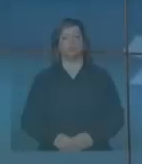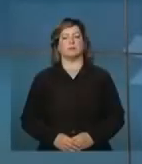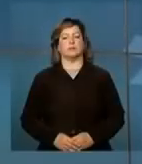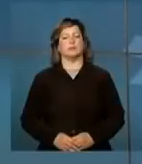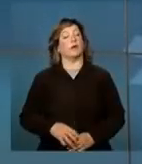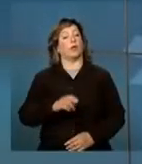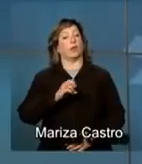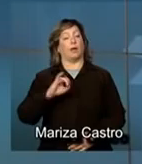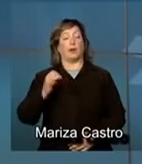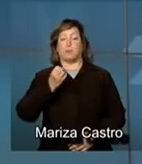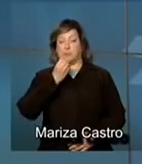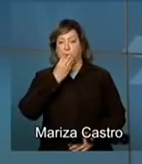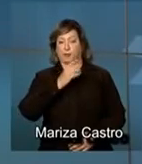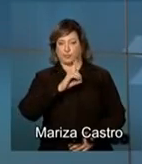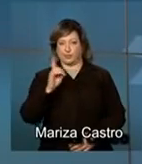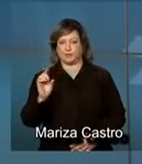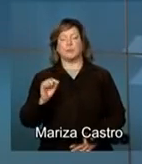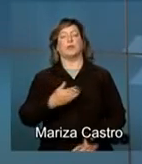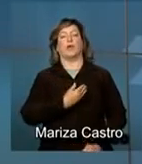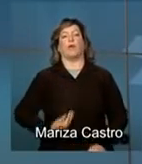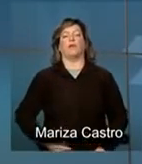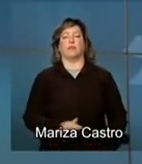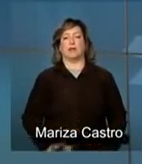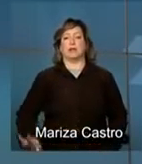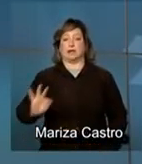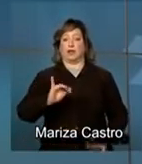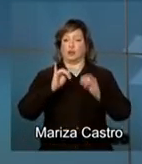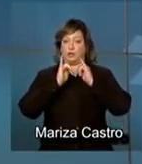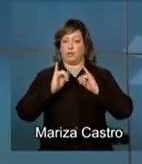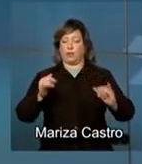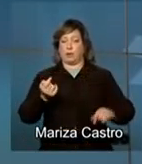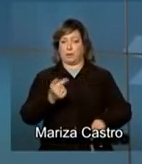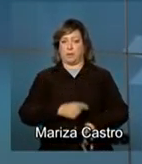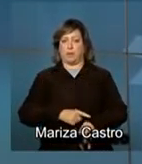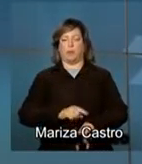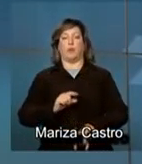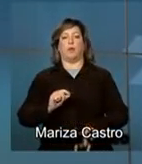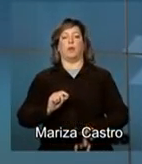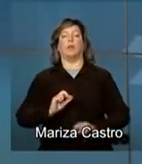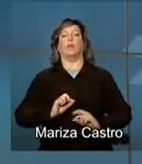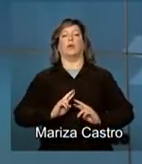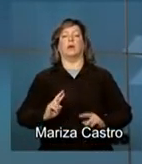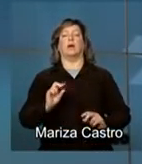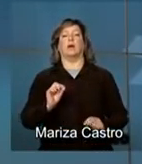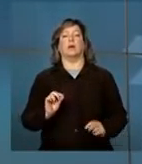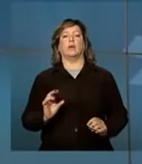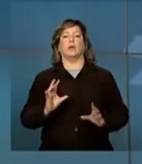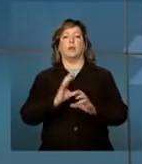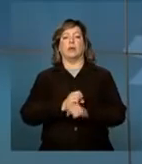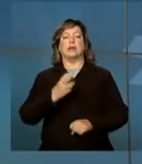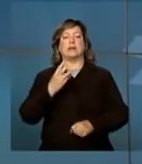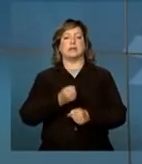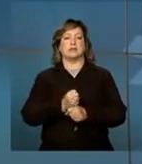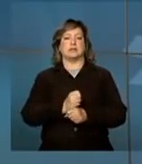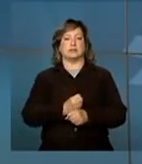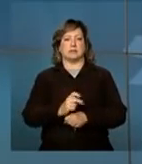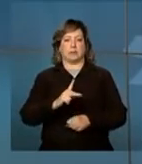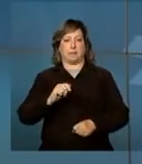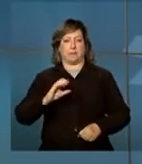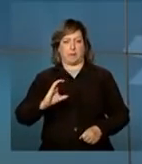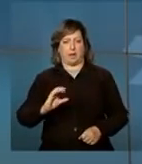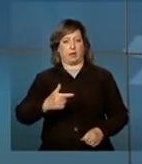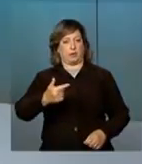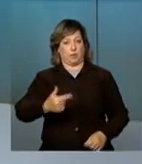Olá, bom dia. O governo federal divulga daqui a pouco os resultados de três anos do programa de aceleração do crescimento